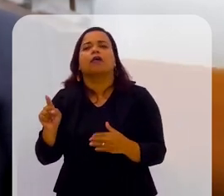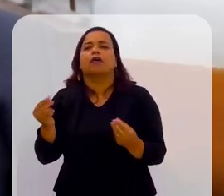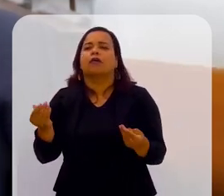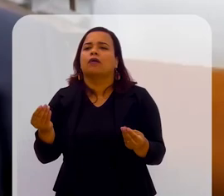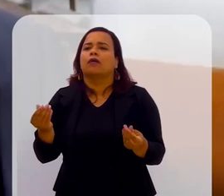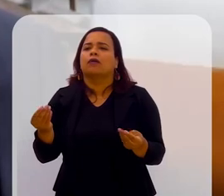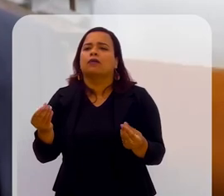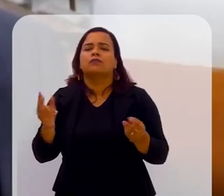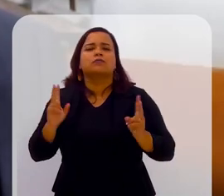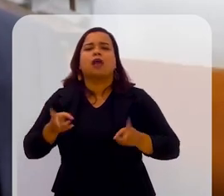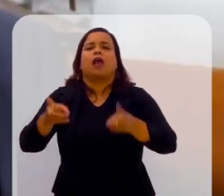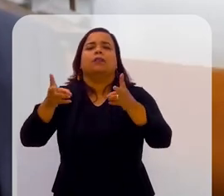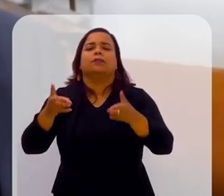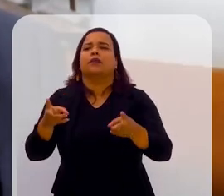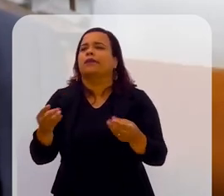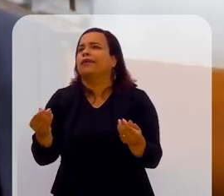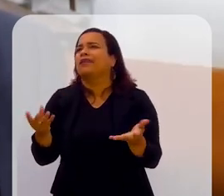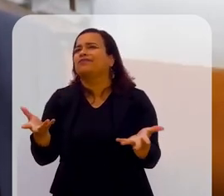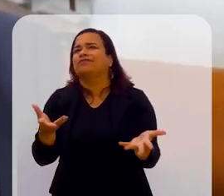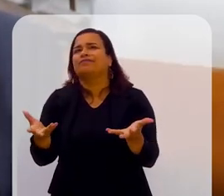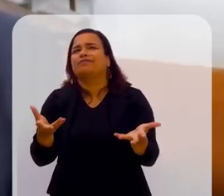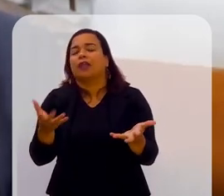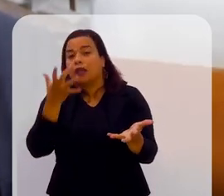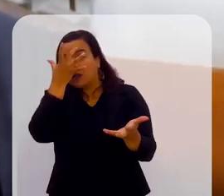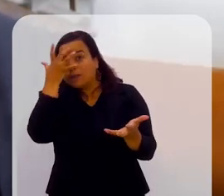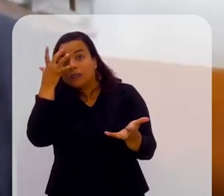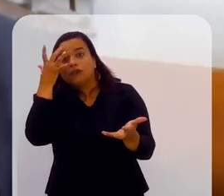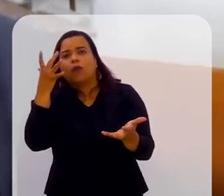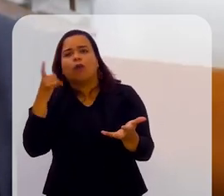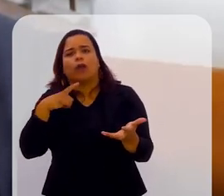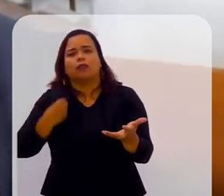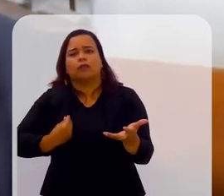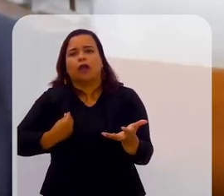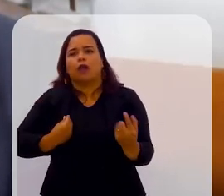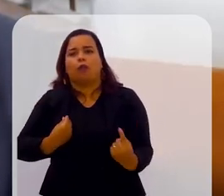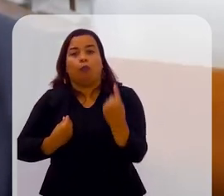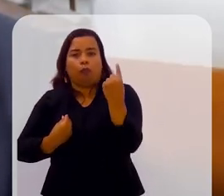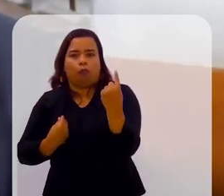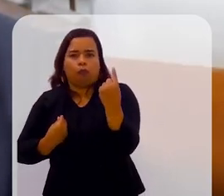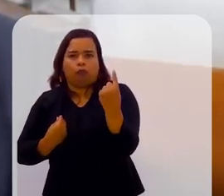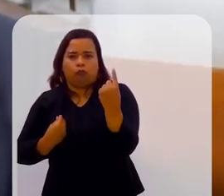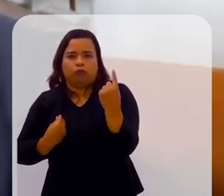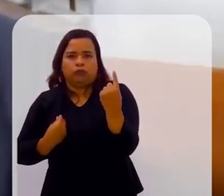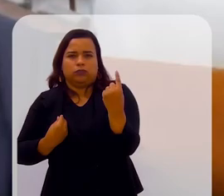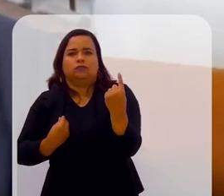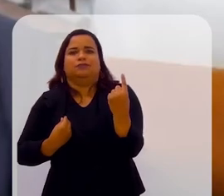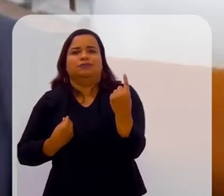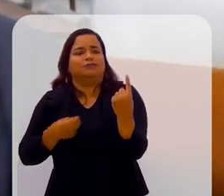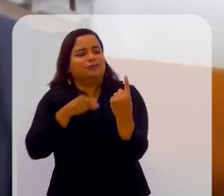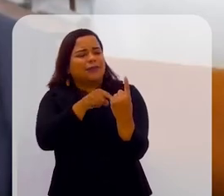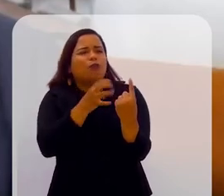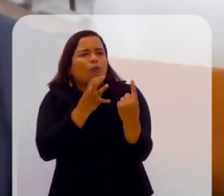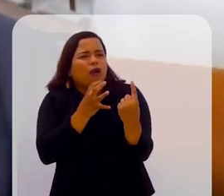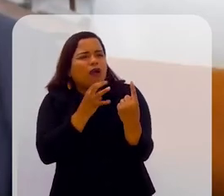assim... Sempre foi alguém que está ali. É uma pessoa de distância nossa, né? Então, eu